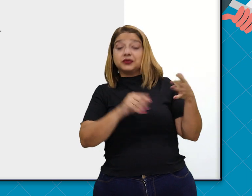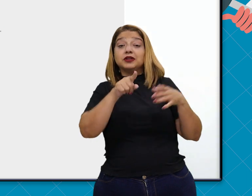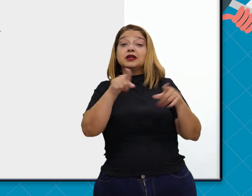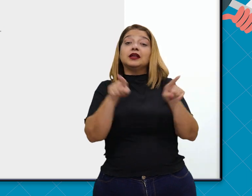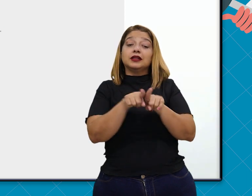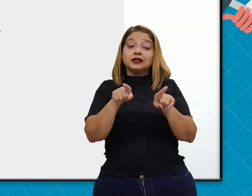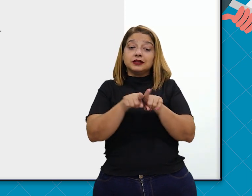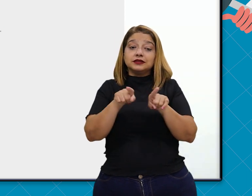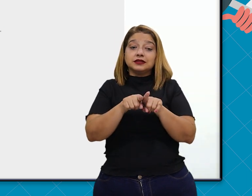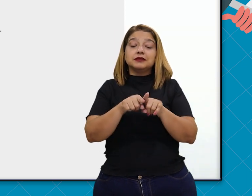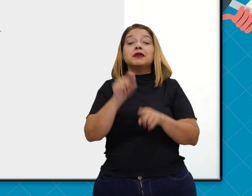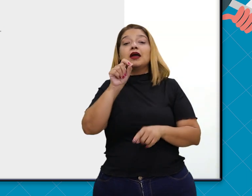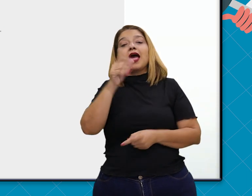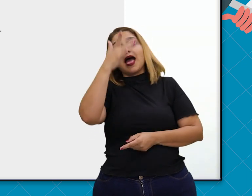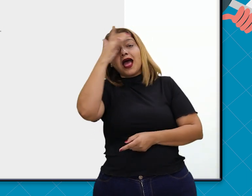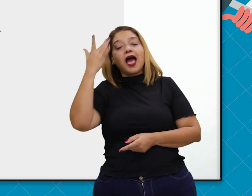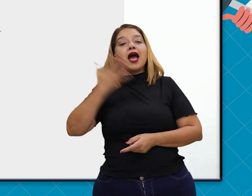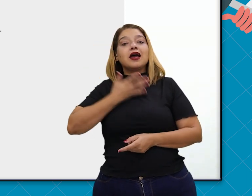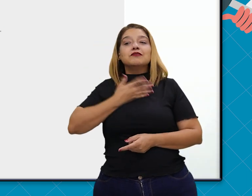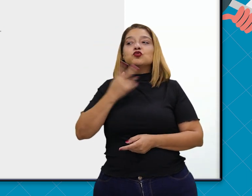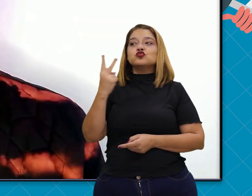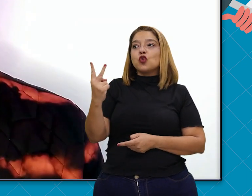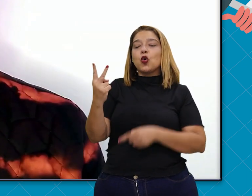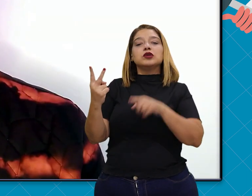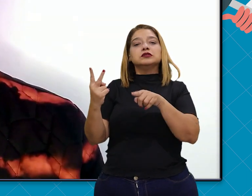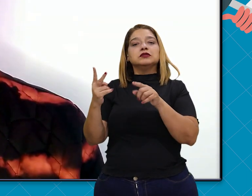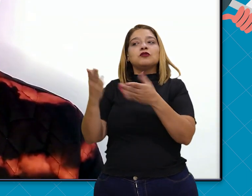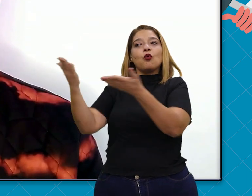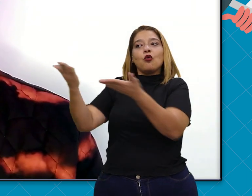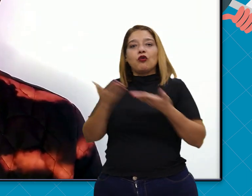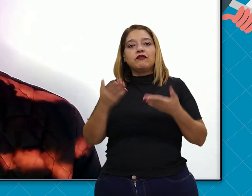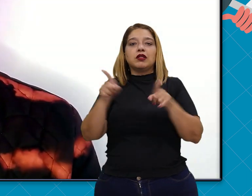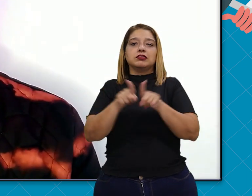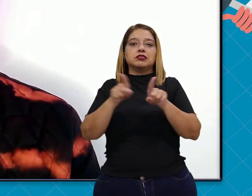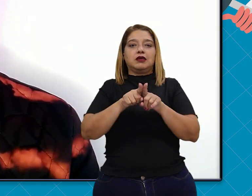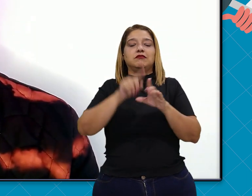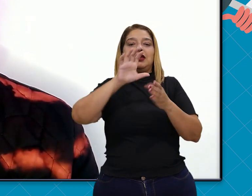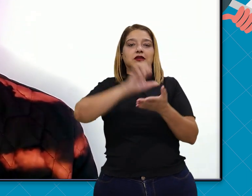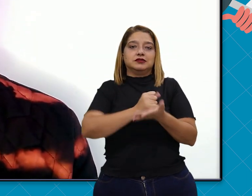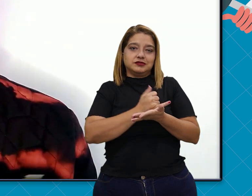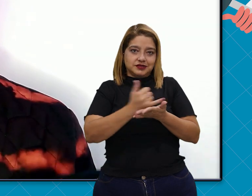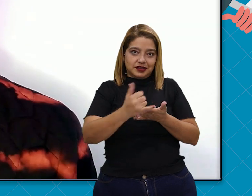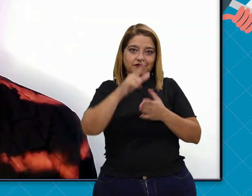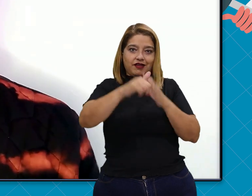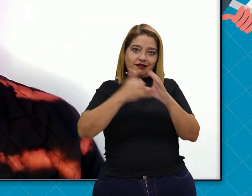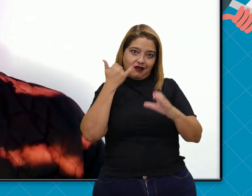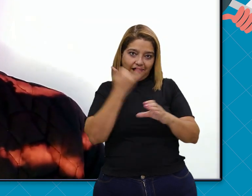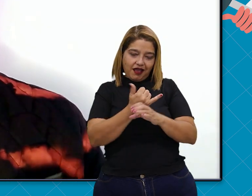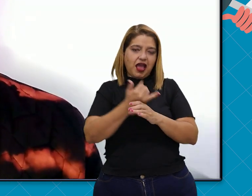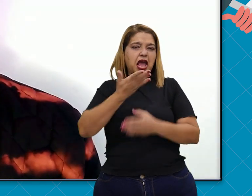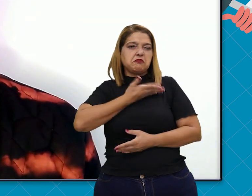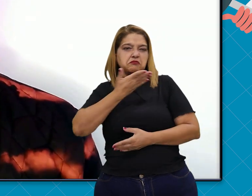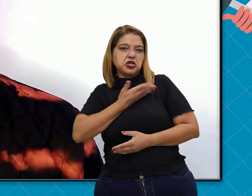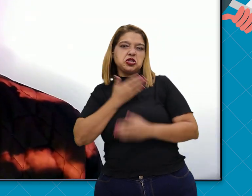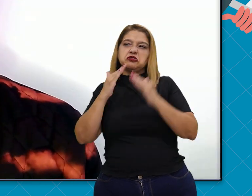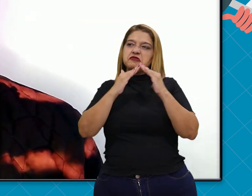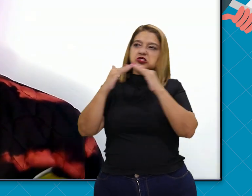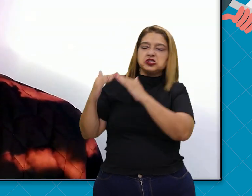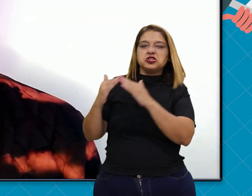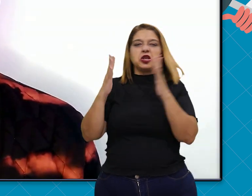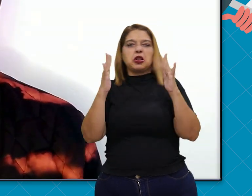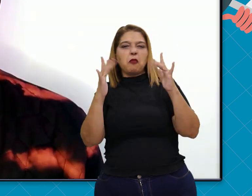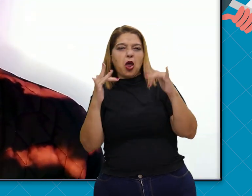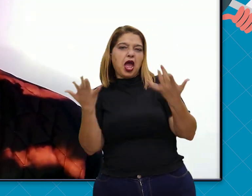manda os teus... Para os teus amigos também poder se inscrever no nosso canal. Compartilha com os teus amigos, vizinhos, enfim...